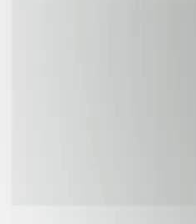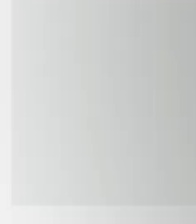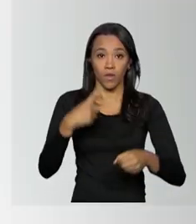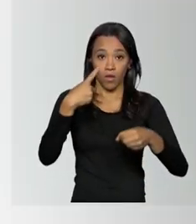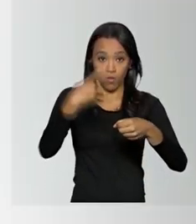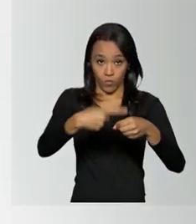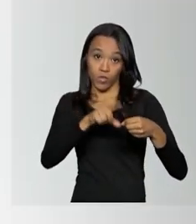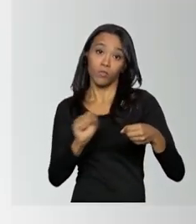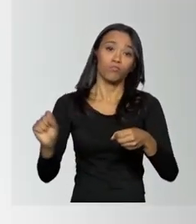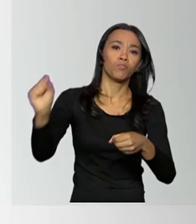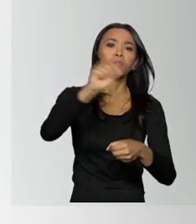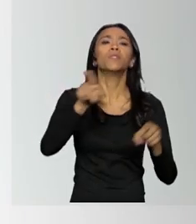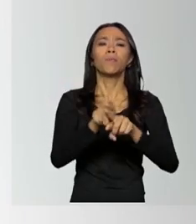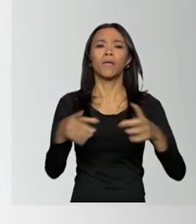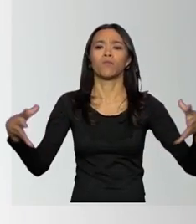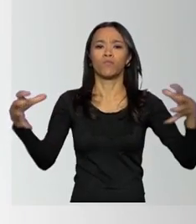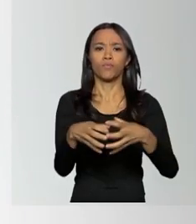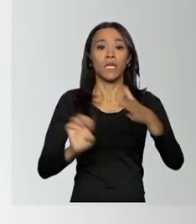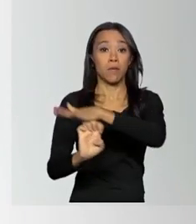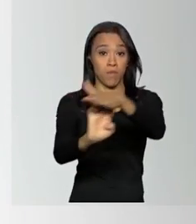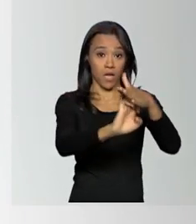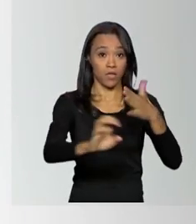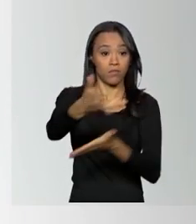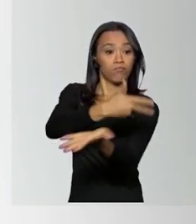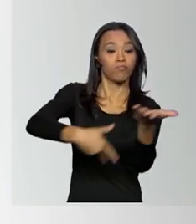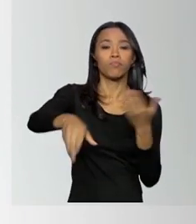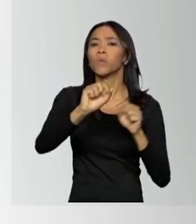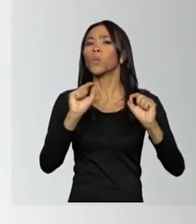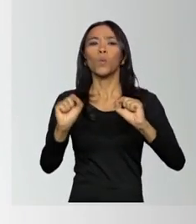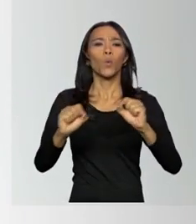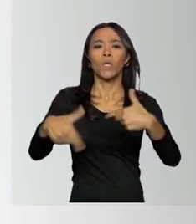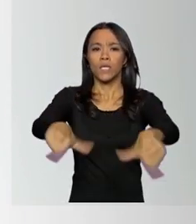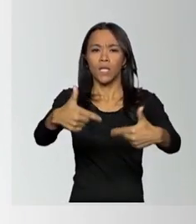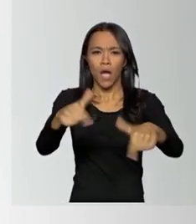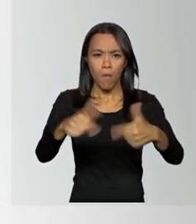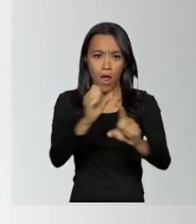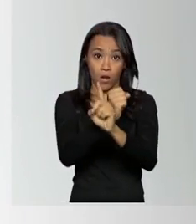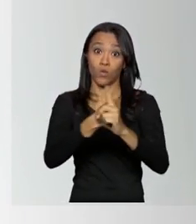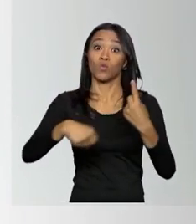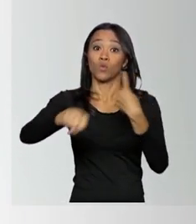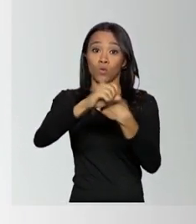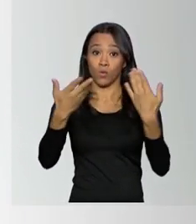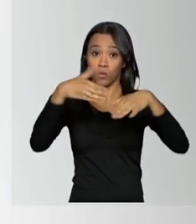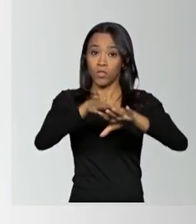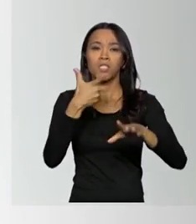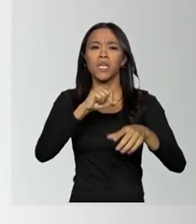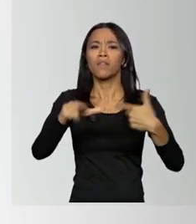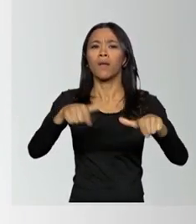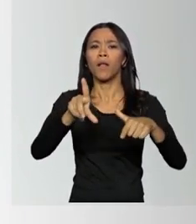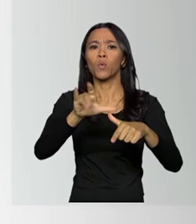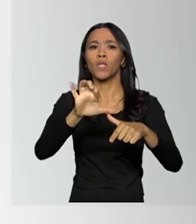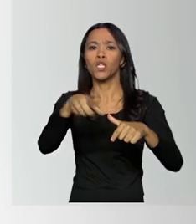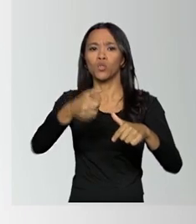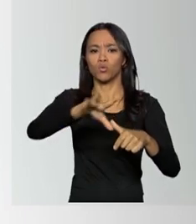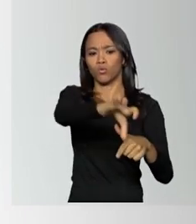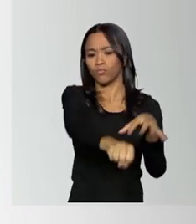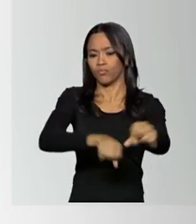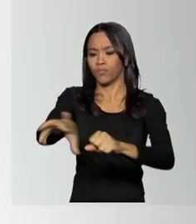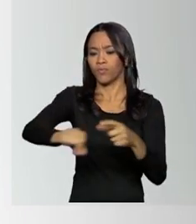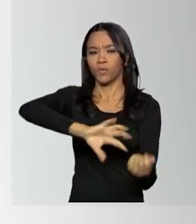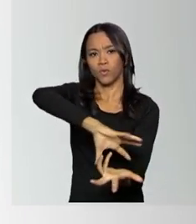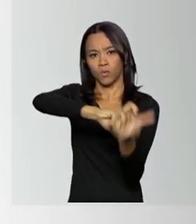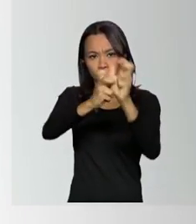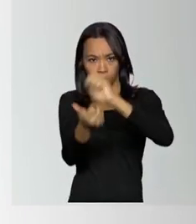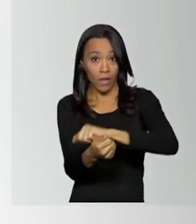Municípios ou consórcios intermunicipais que atuam com práticas de inclusão socioeconômica de catadores de materiais recicláveis